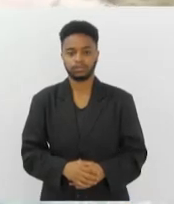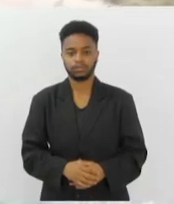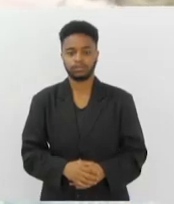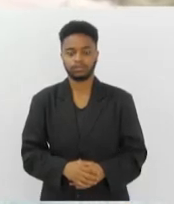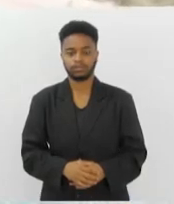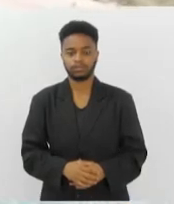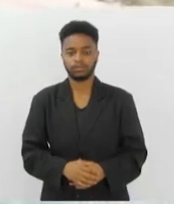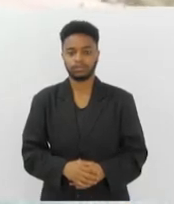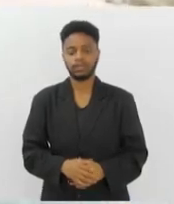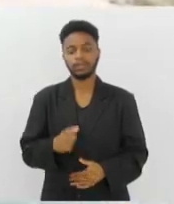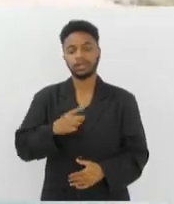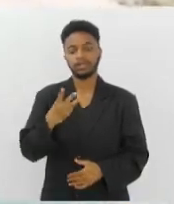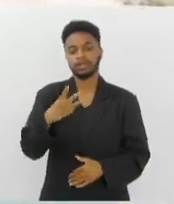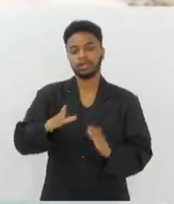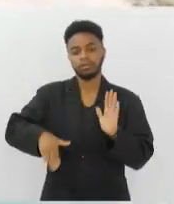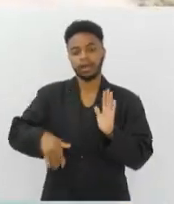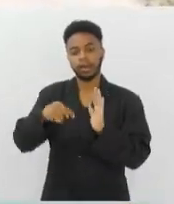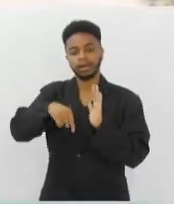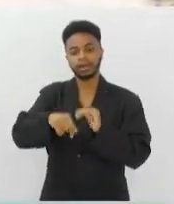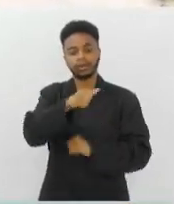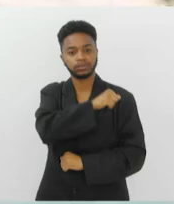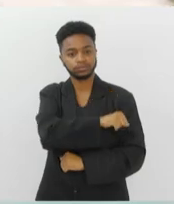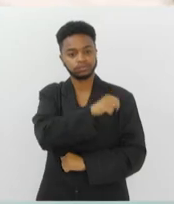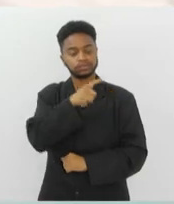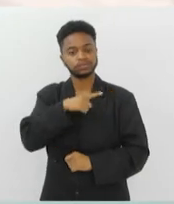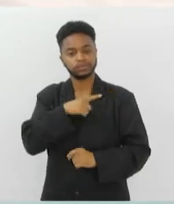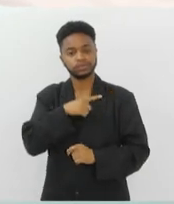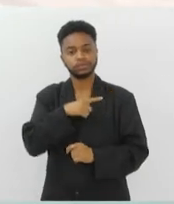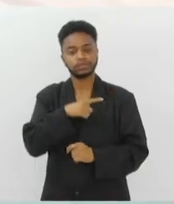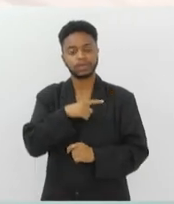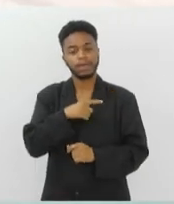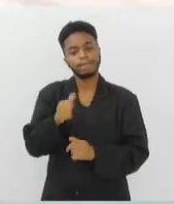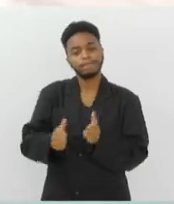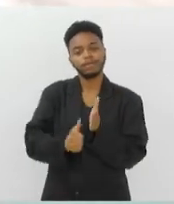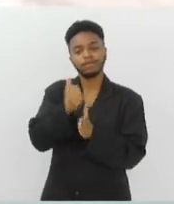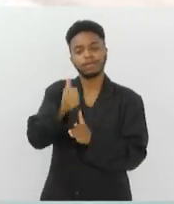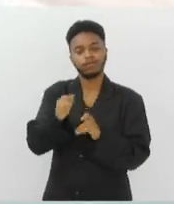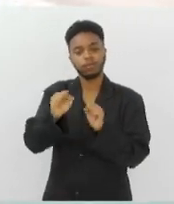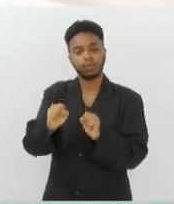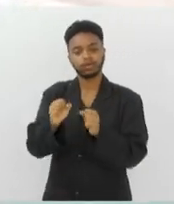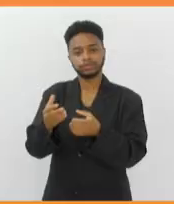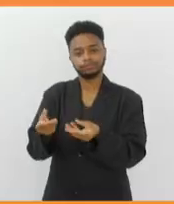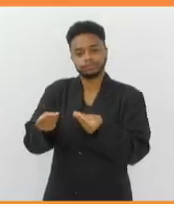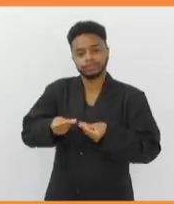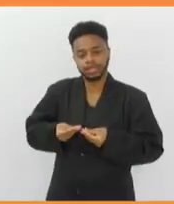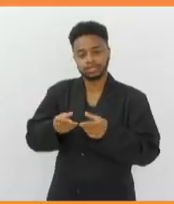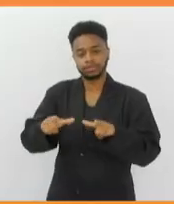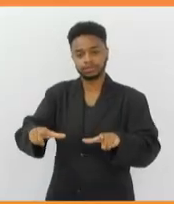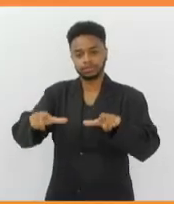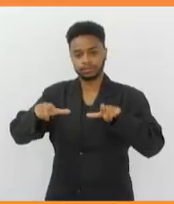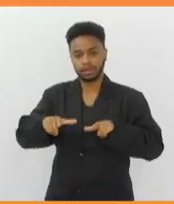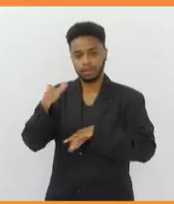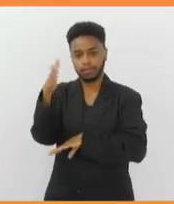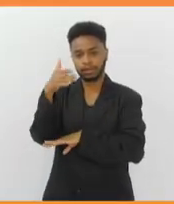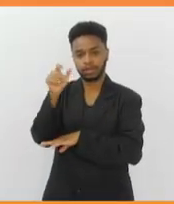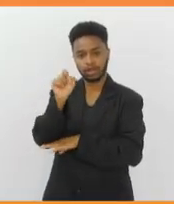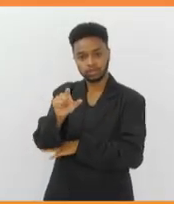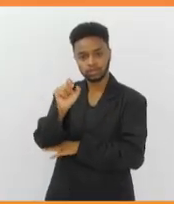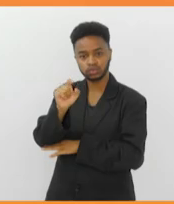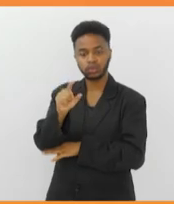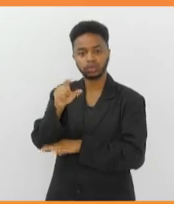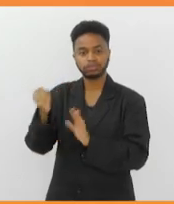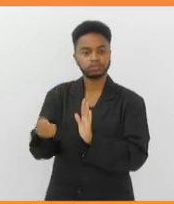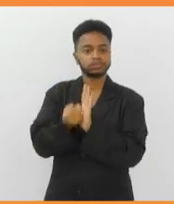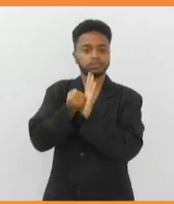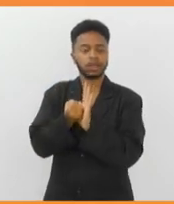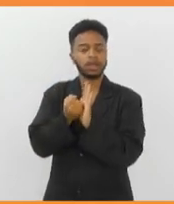Três praias do estado do Rio de Janeiro estão concorrendo, pela primeira vez, à certificação Bandeira Azul. Para receber o selo que dá reconhecimento